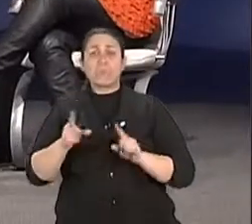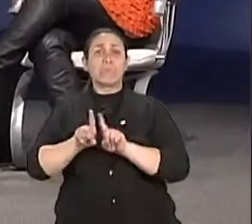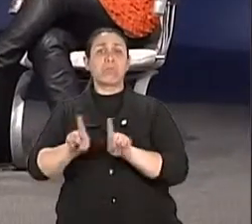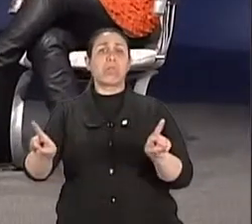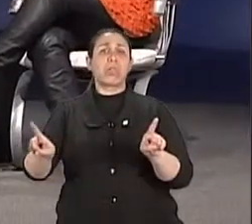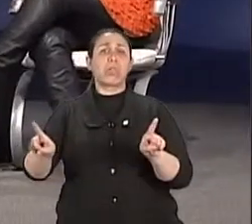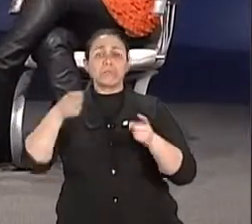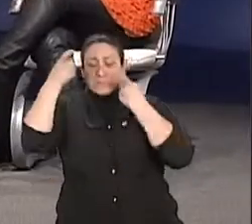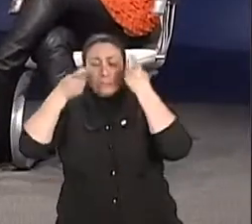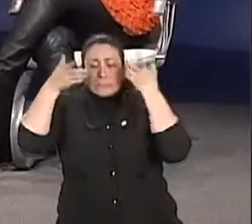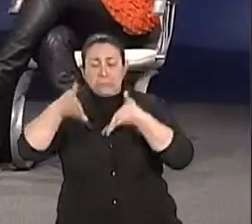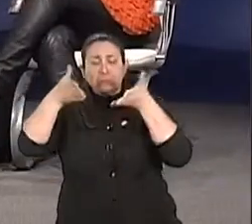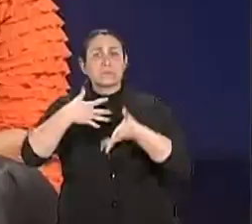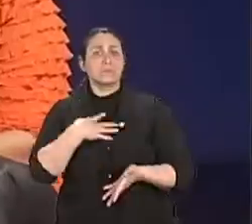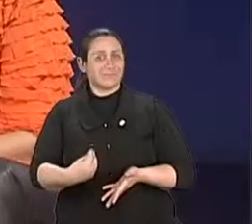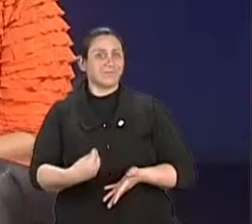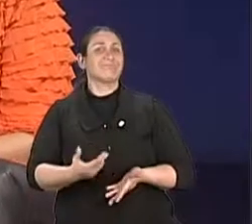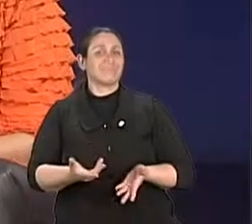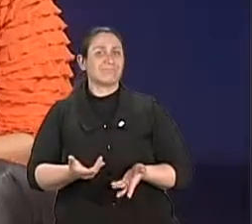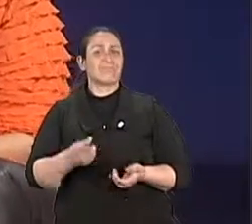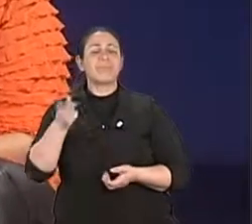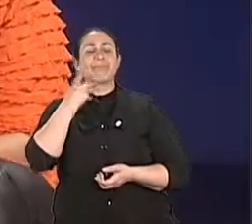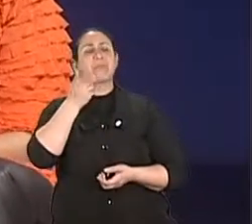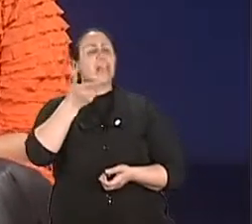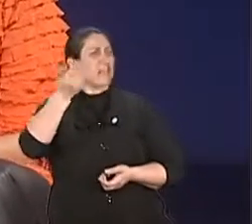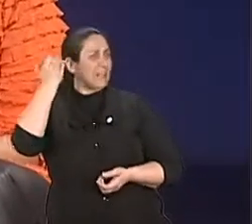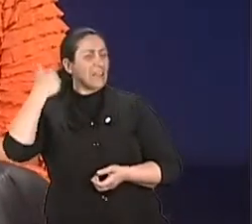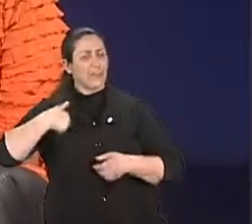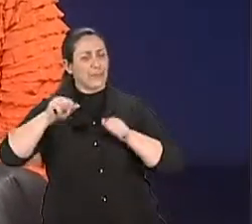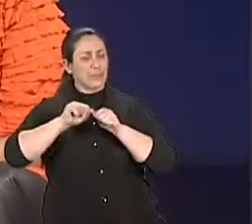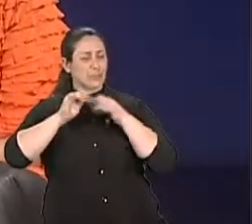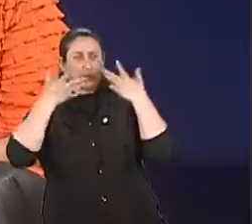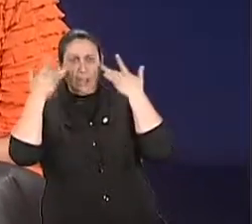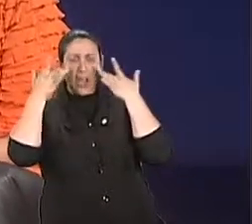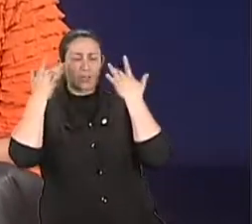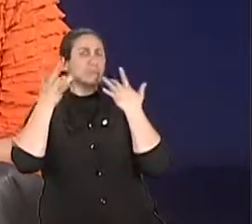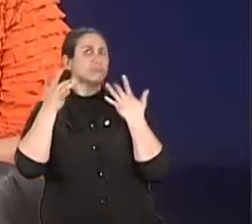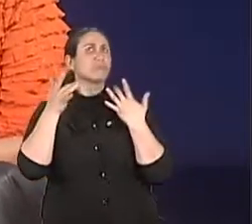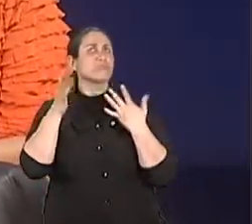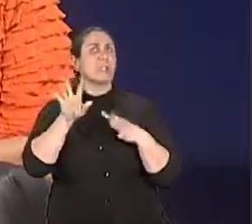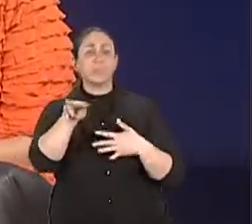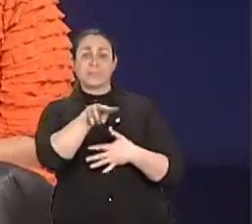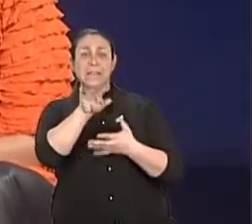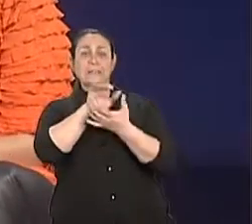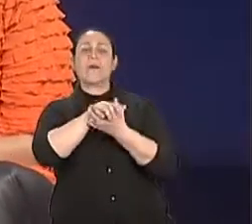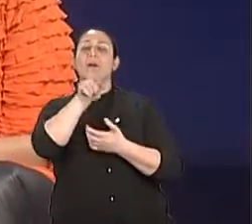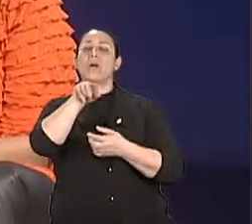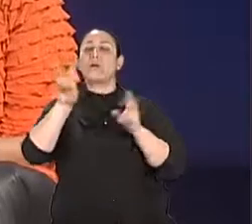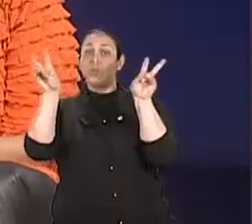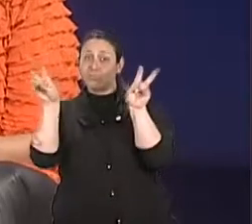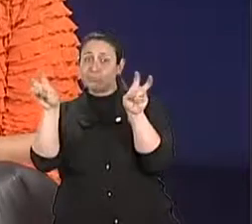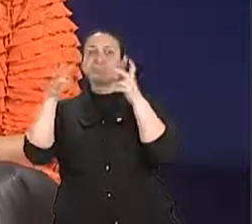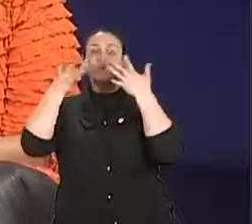Eu fiz uma peça do Harold Pinter, é um autor inglês há anos atrás, que era o casal. E era o amante, o nome da